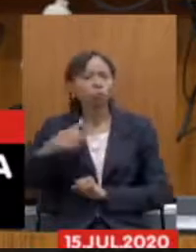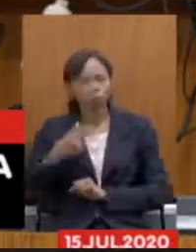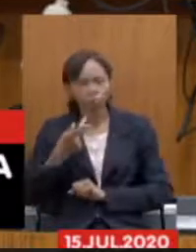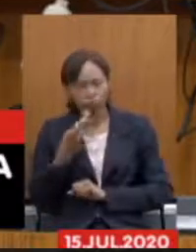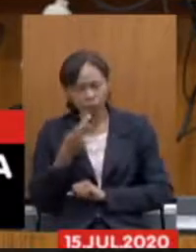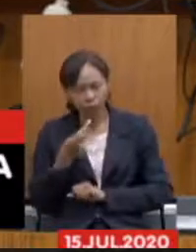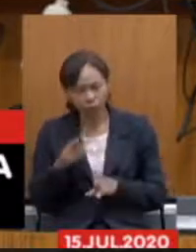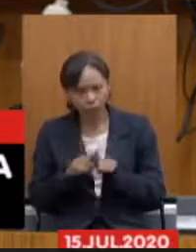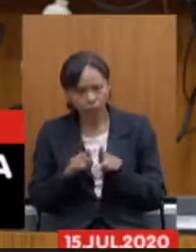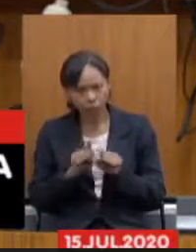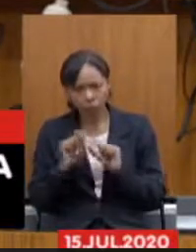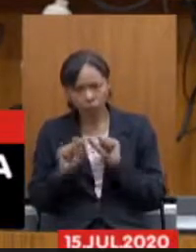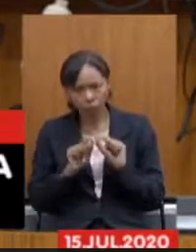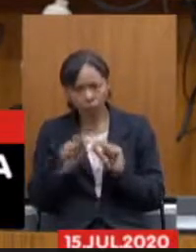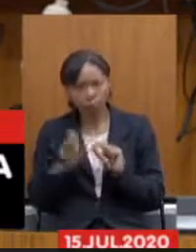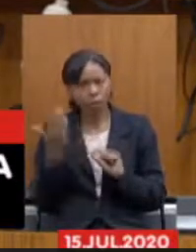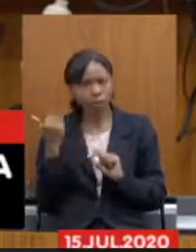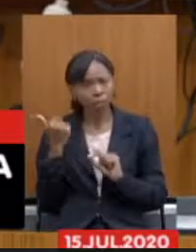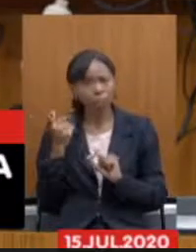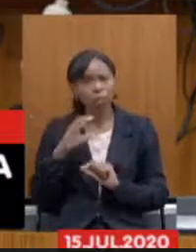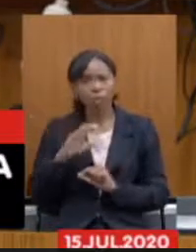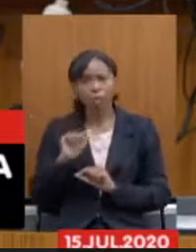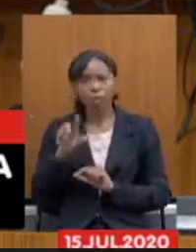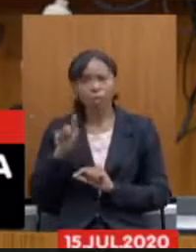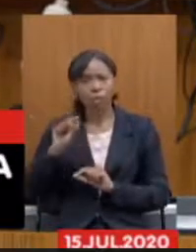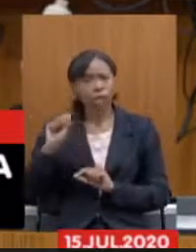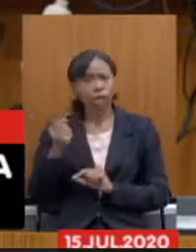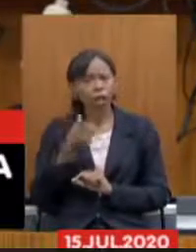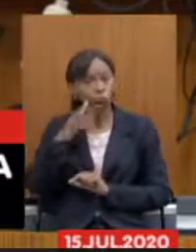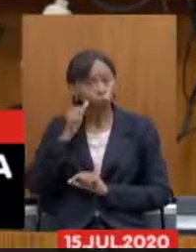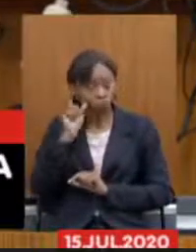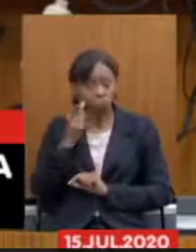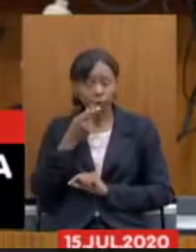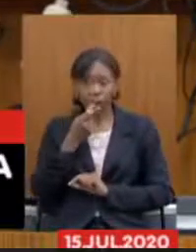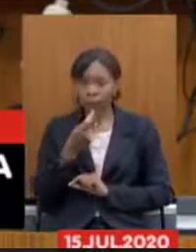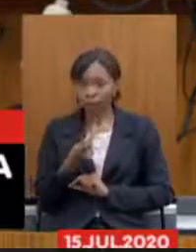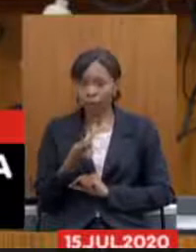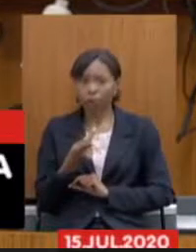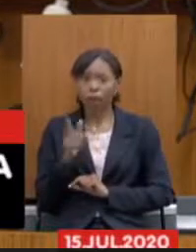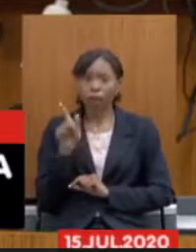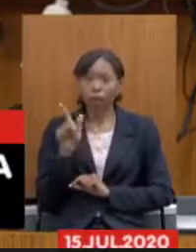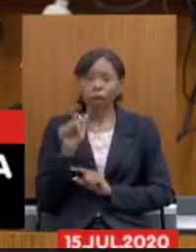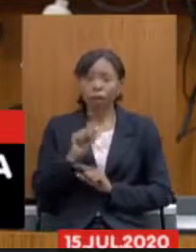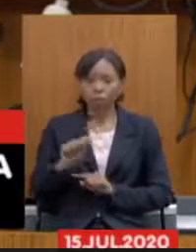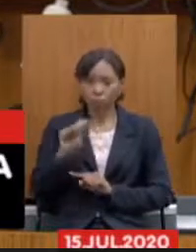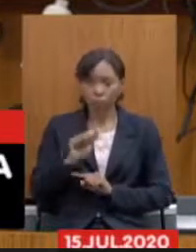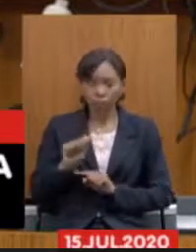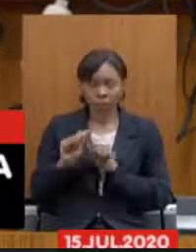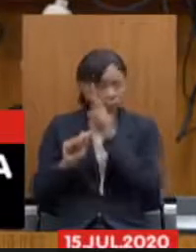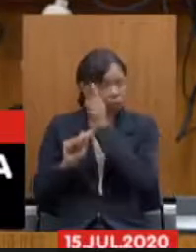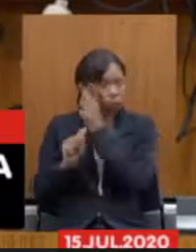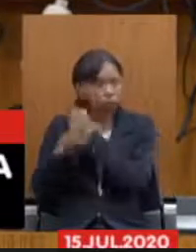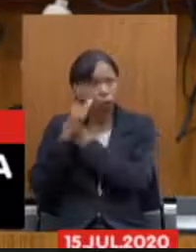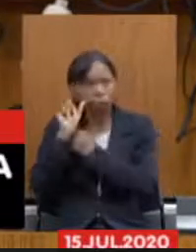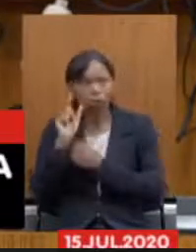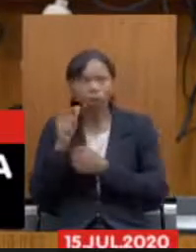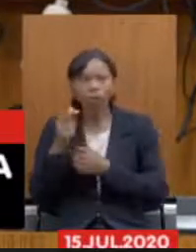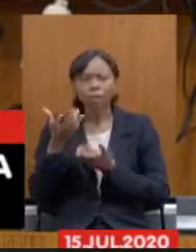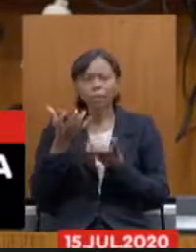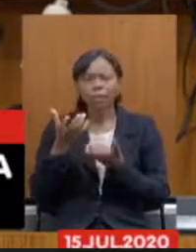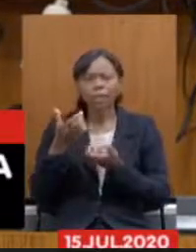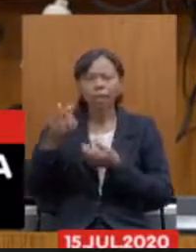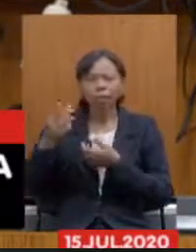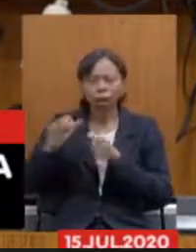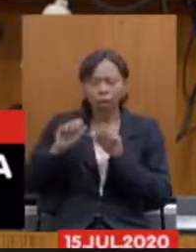finalizar aquilo que foi trazido pelo cargos da Astengue ontem Astengue ia fazer uma assembleia para discutir com seus